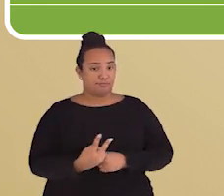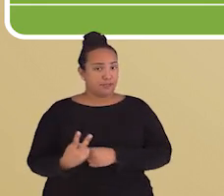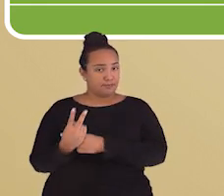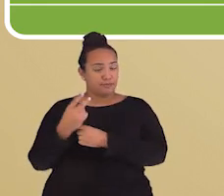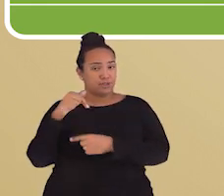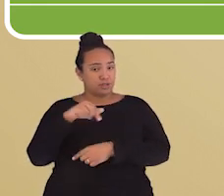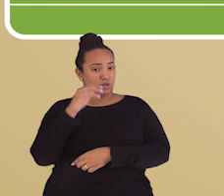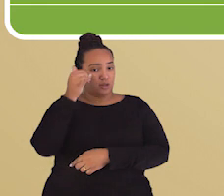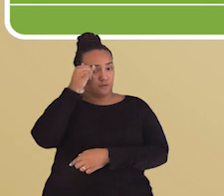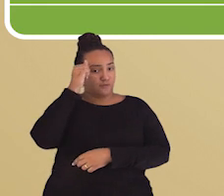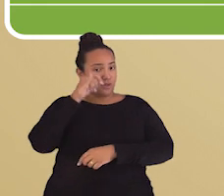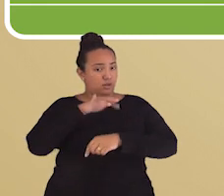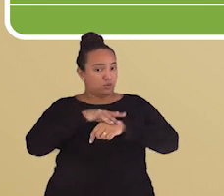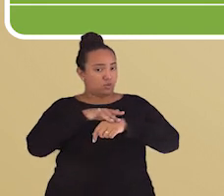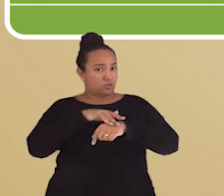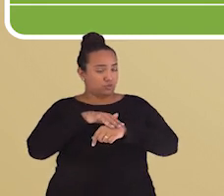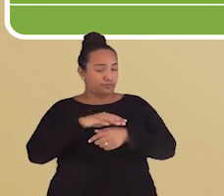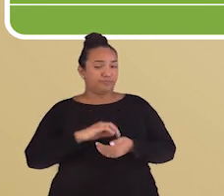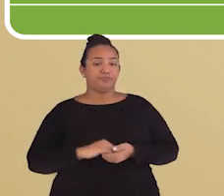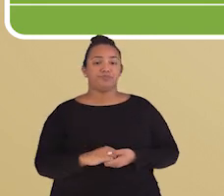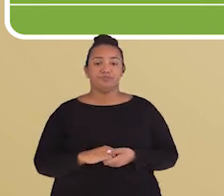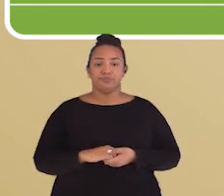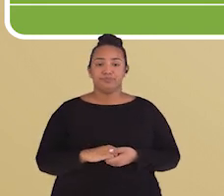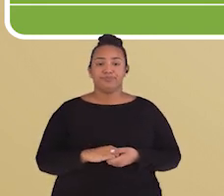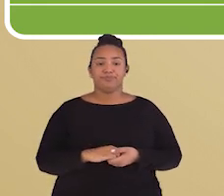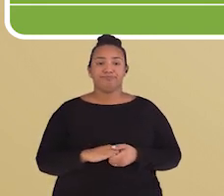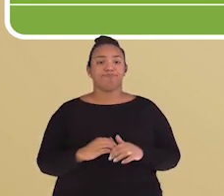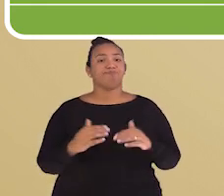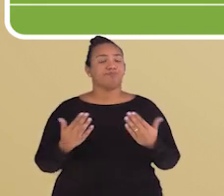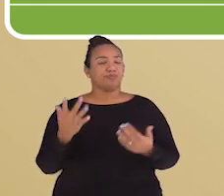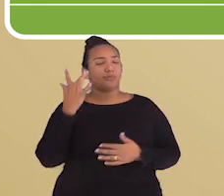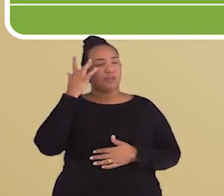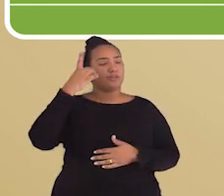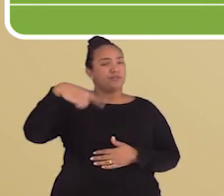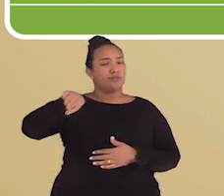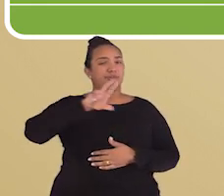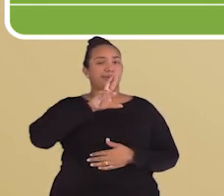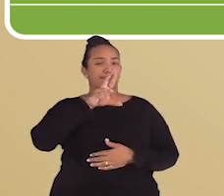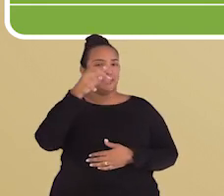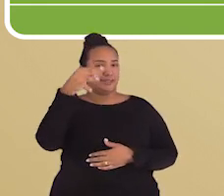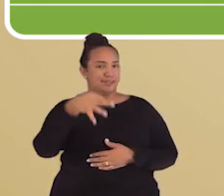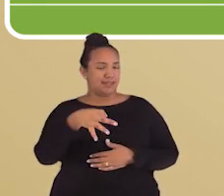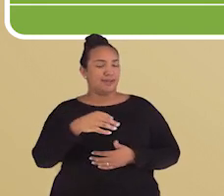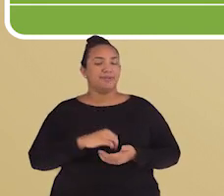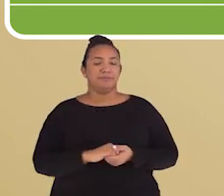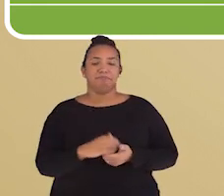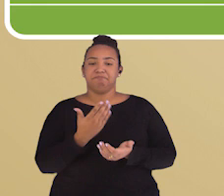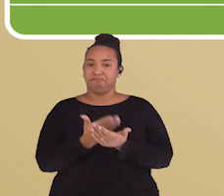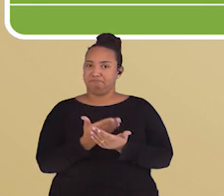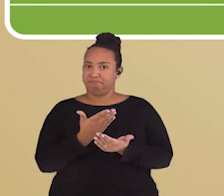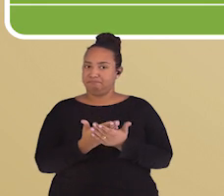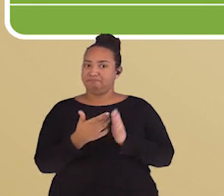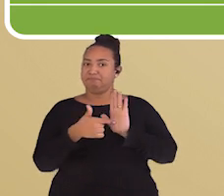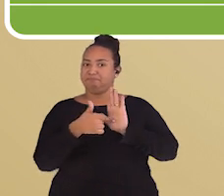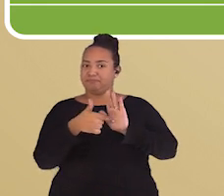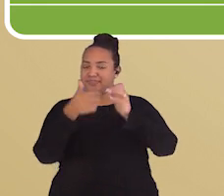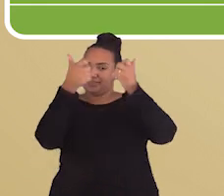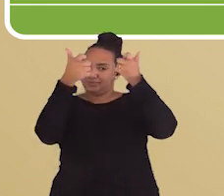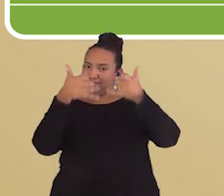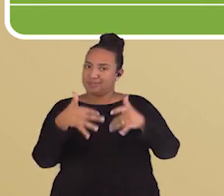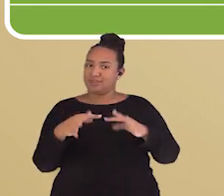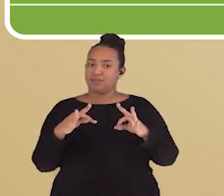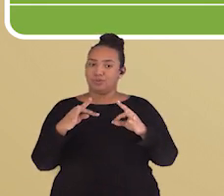a serem utilizados contra infecções futuras. Eu acho que você deve ter acertado, não é? Nossa aula foi bem